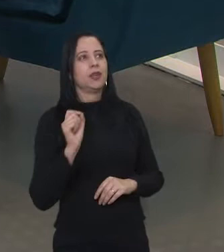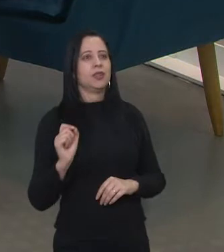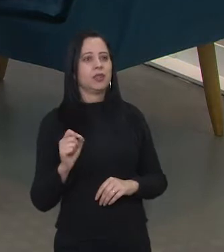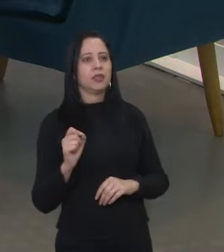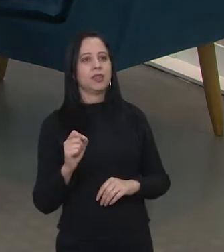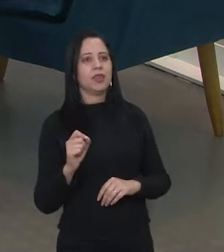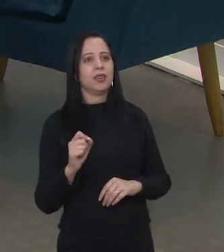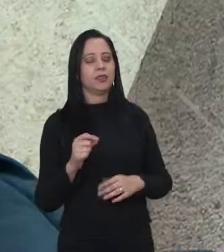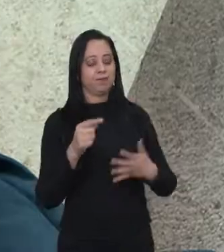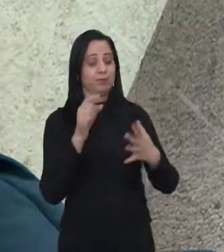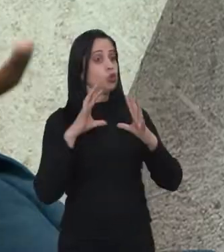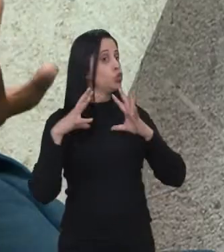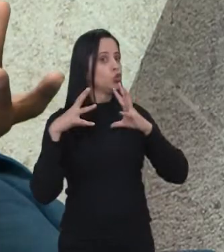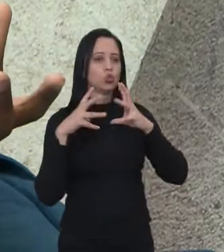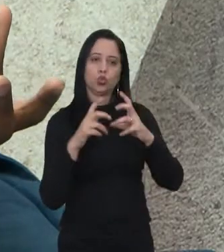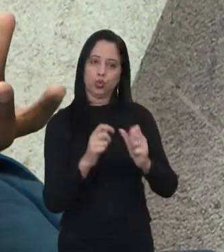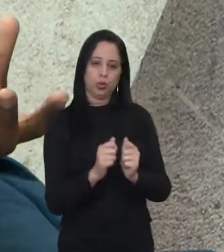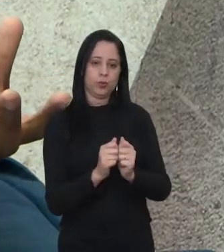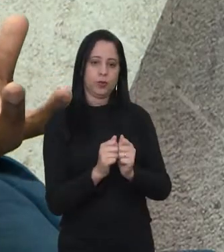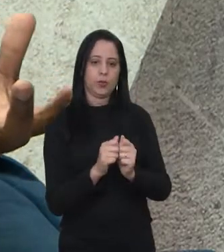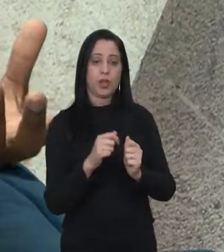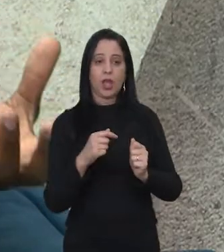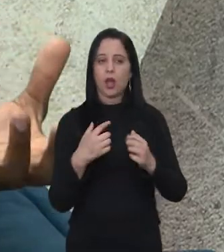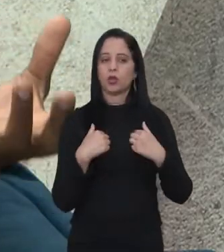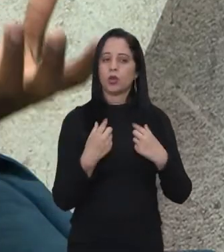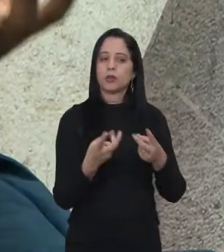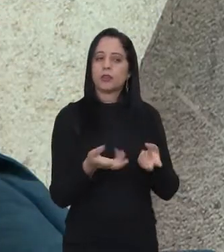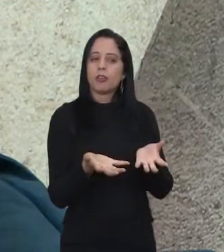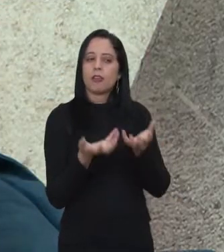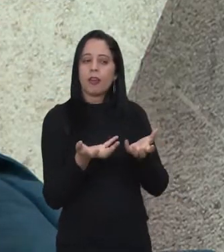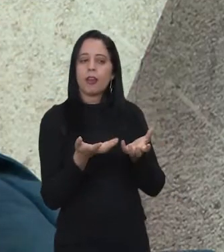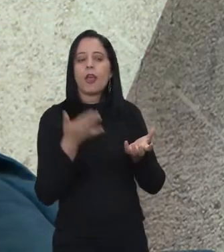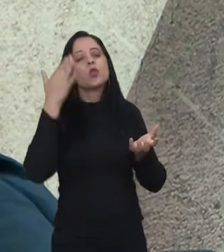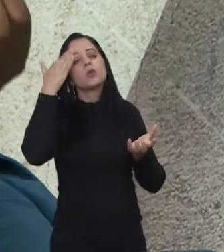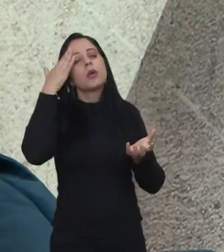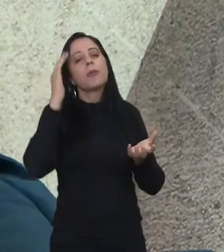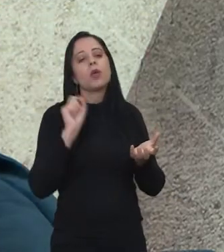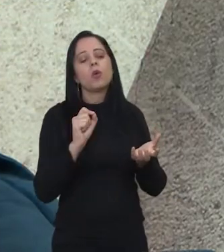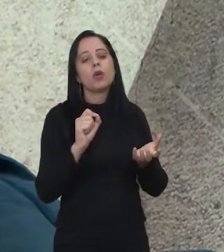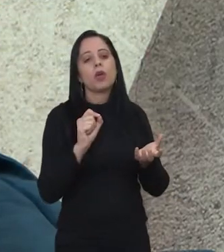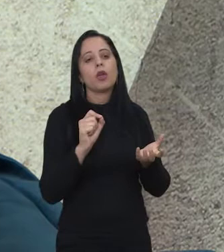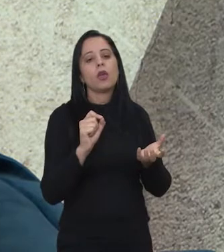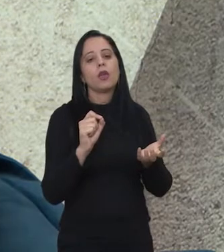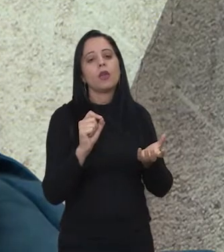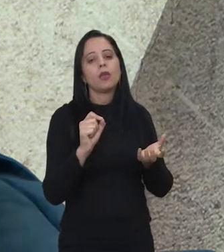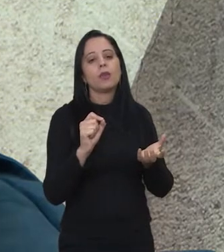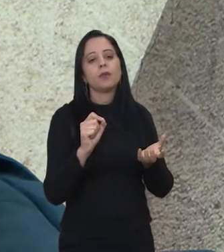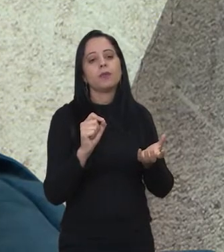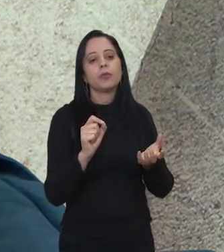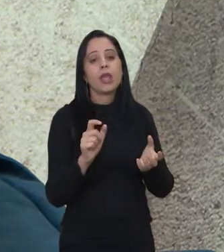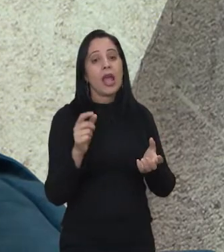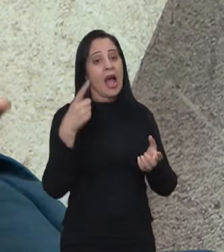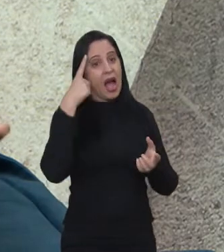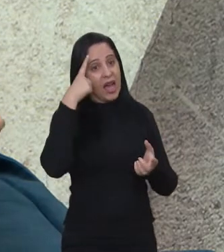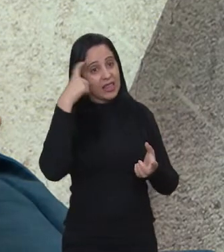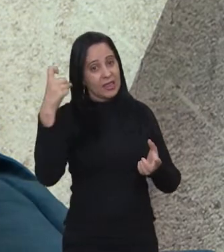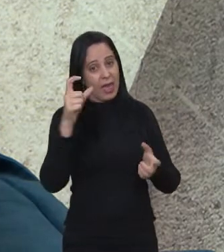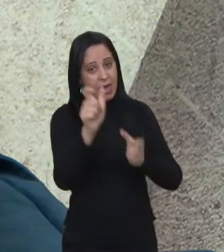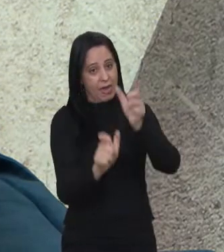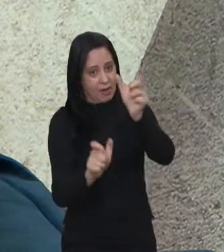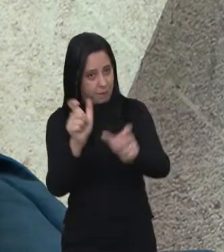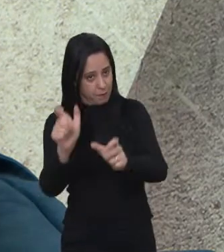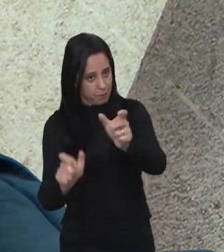é tudo. Então, nós queremos saber o que as pessoas estão desenvolvendo, onde nós podemos